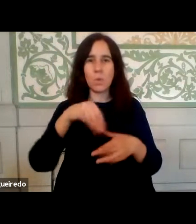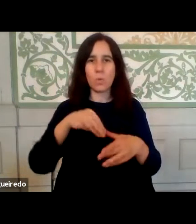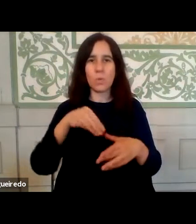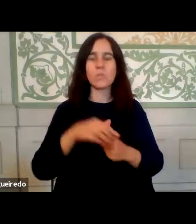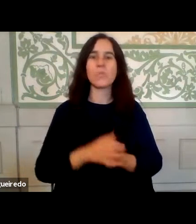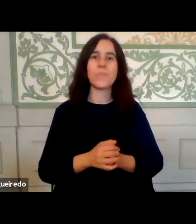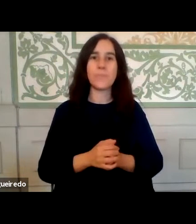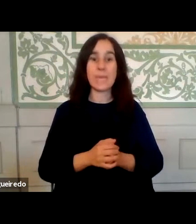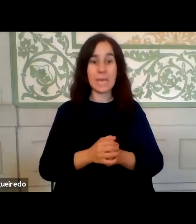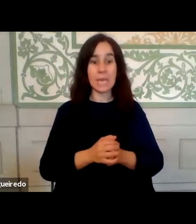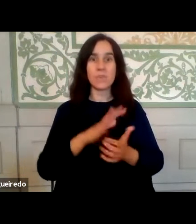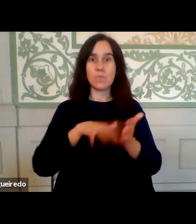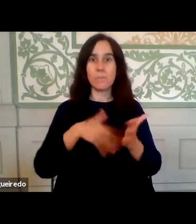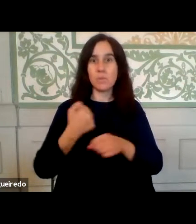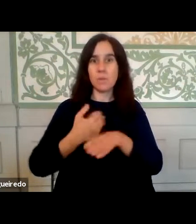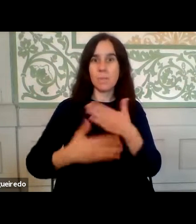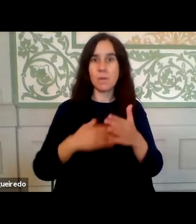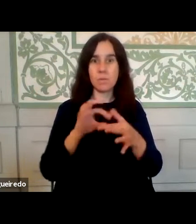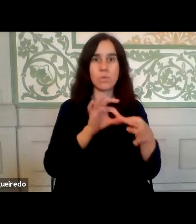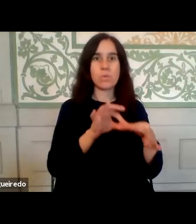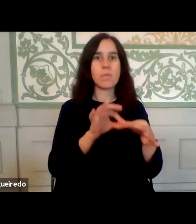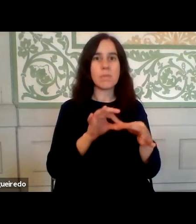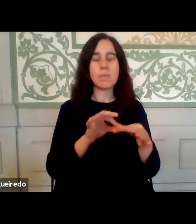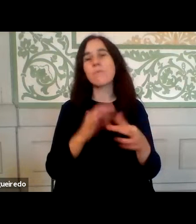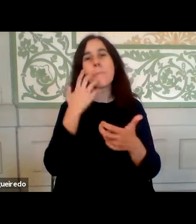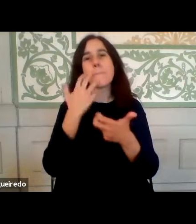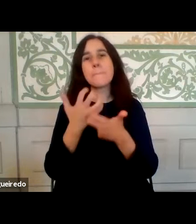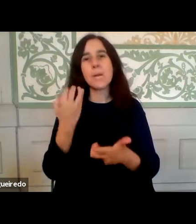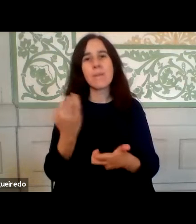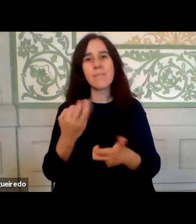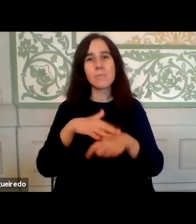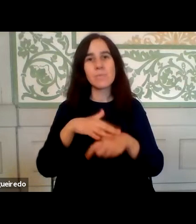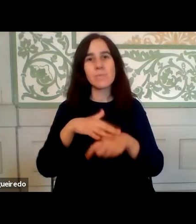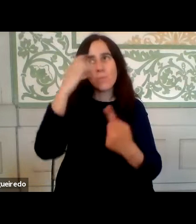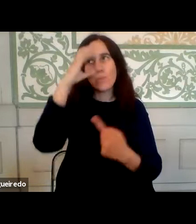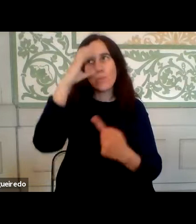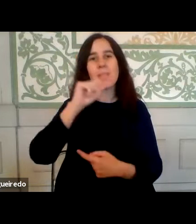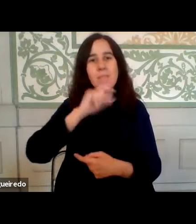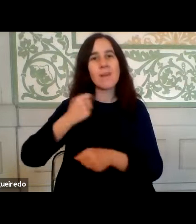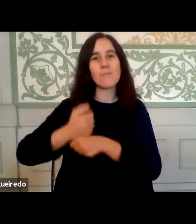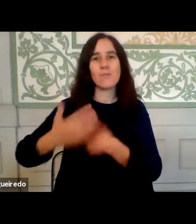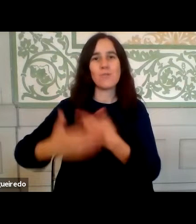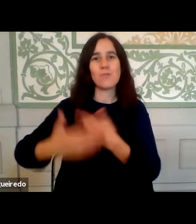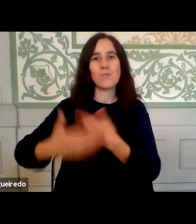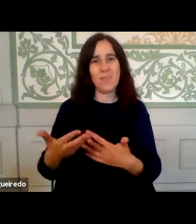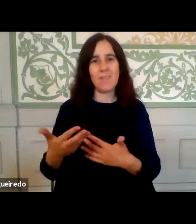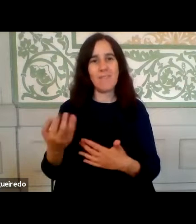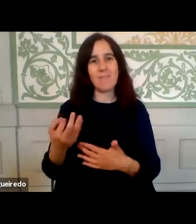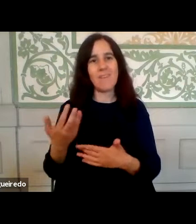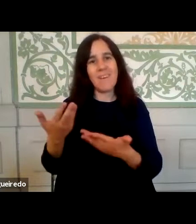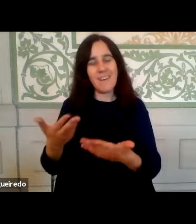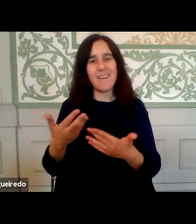E este plano de trabalho colaborativo evidencia esta capacidade da Administração Pública funcionar com agilidade,